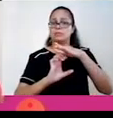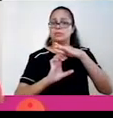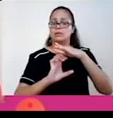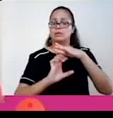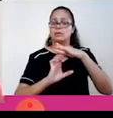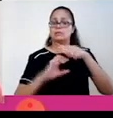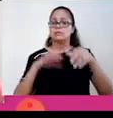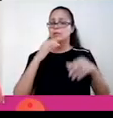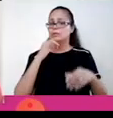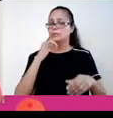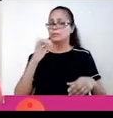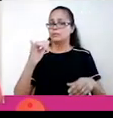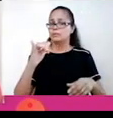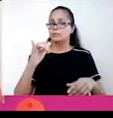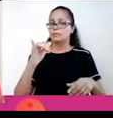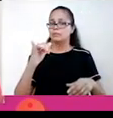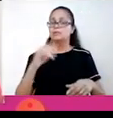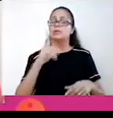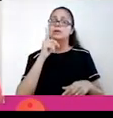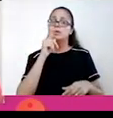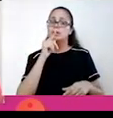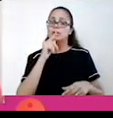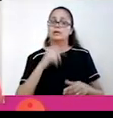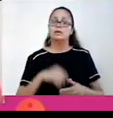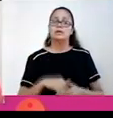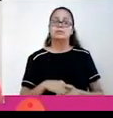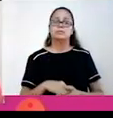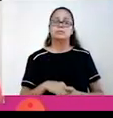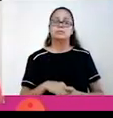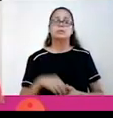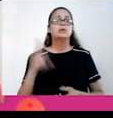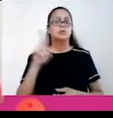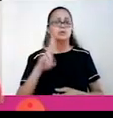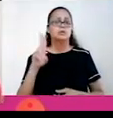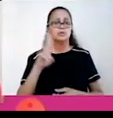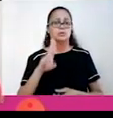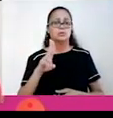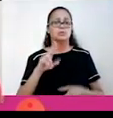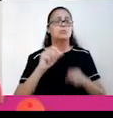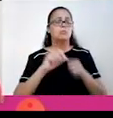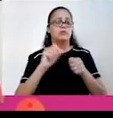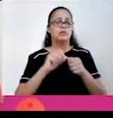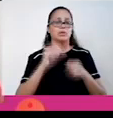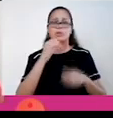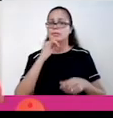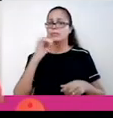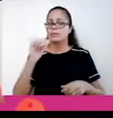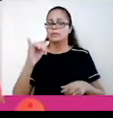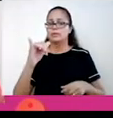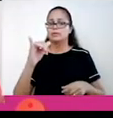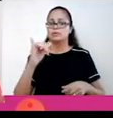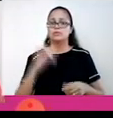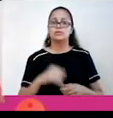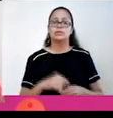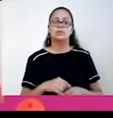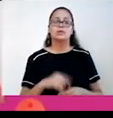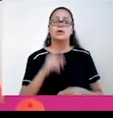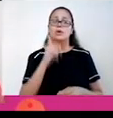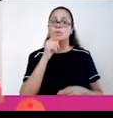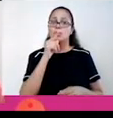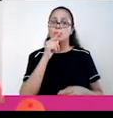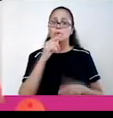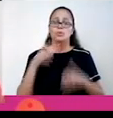utilizando aí, através da água, a produção de energia elétrica. Nós temos aí os rios